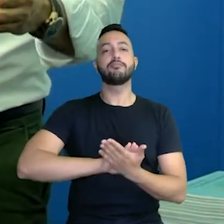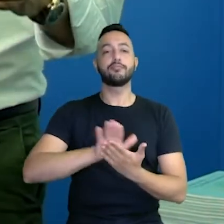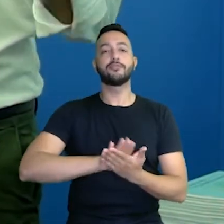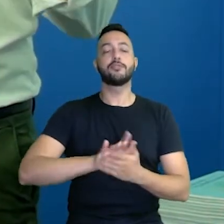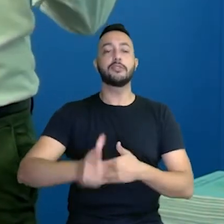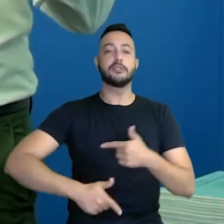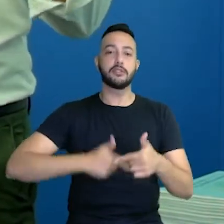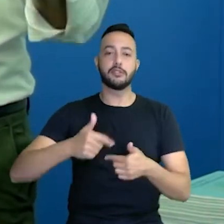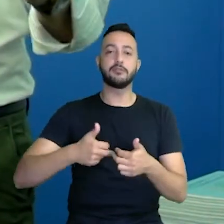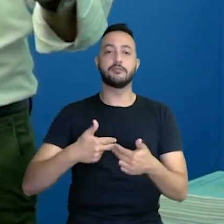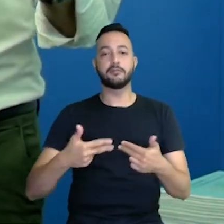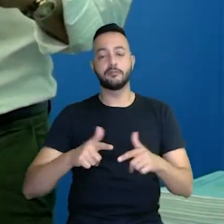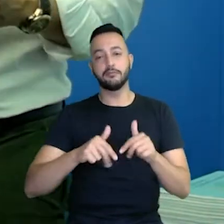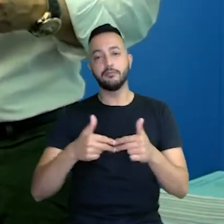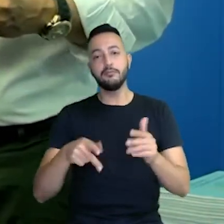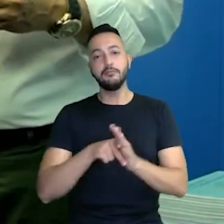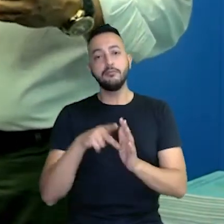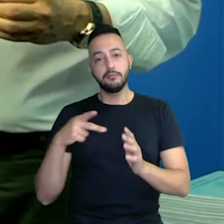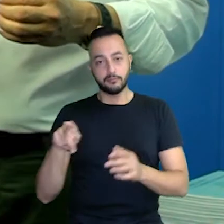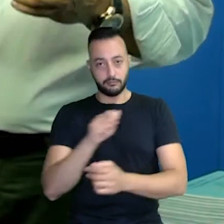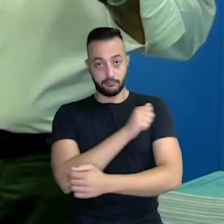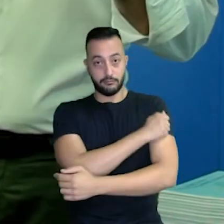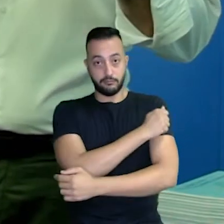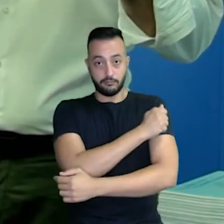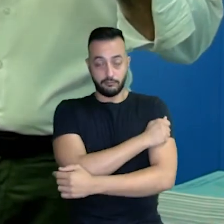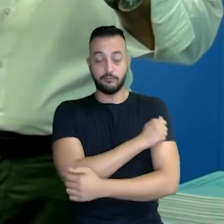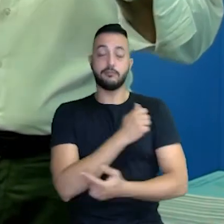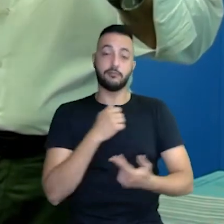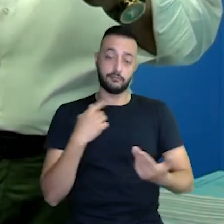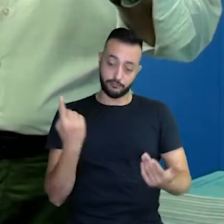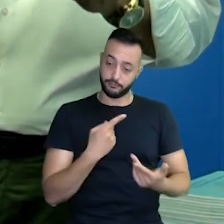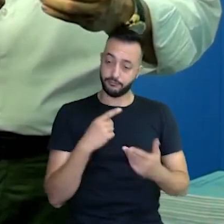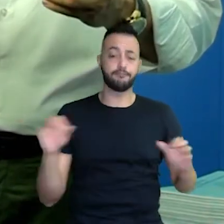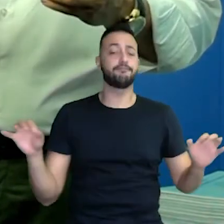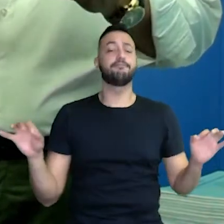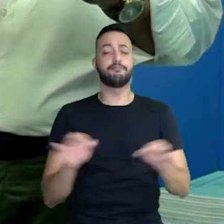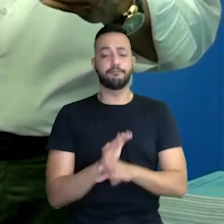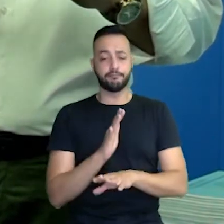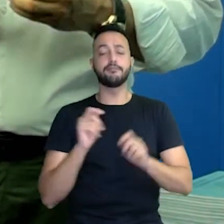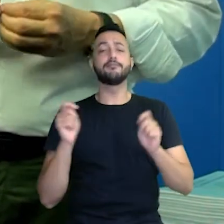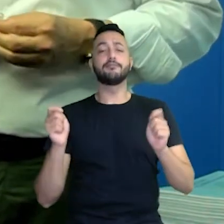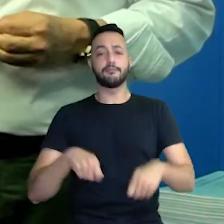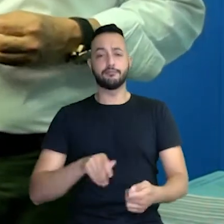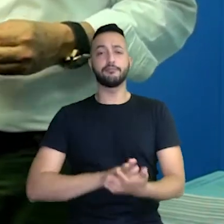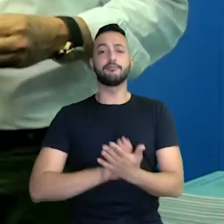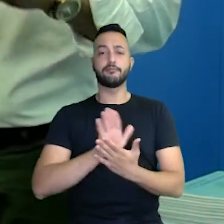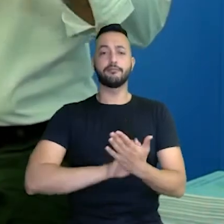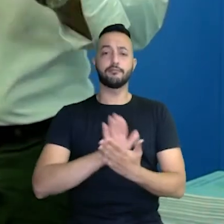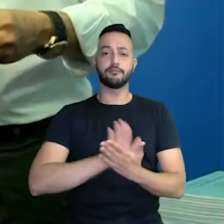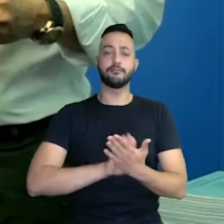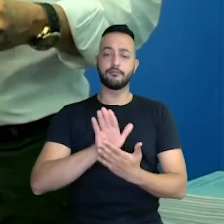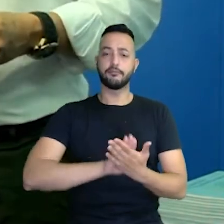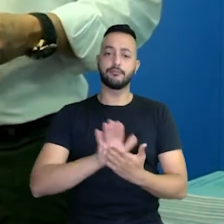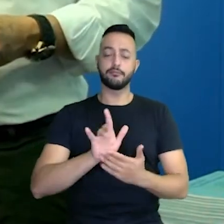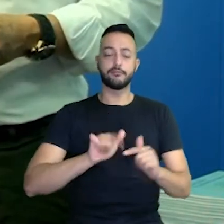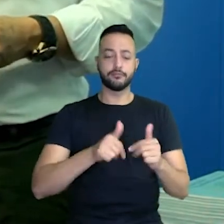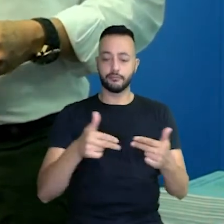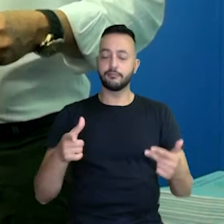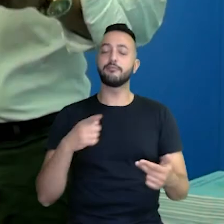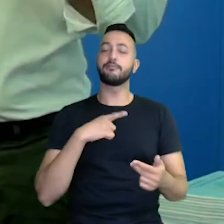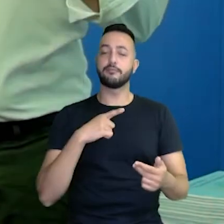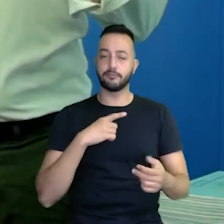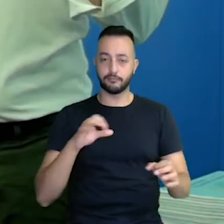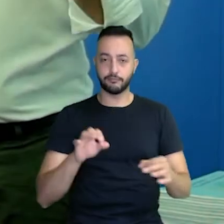as apostilas dos seus alunos, que nós estaremos prontos para fazer as impressões. Não faltará material.